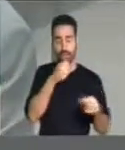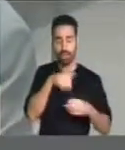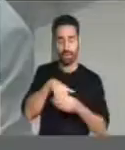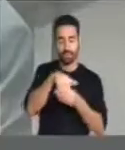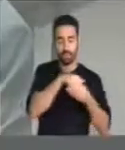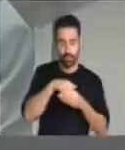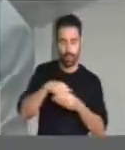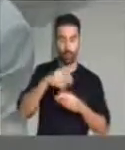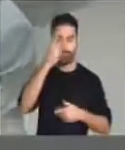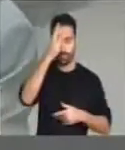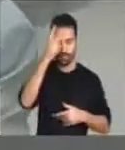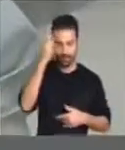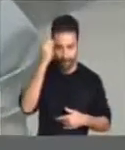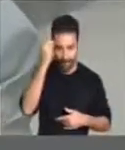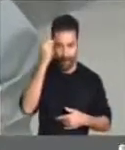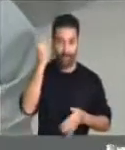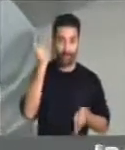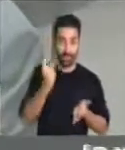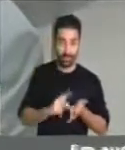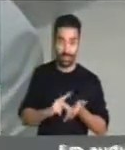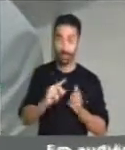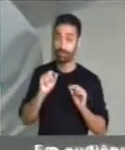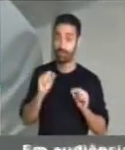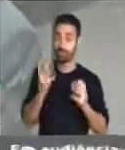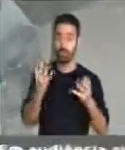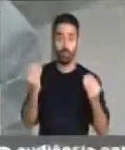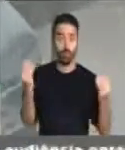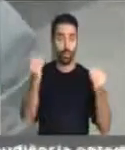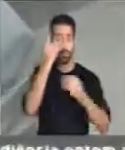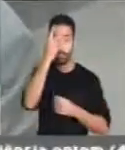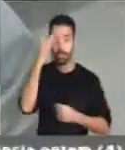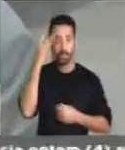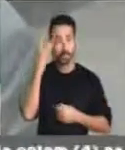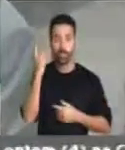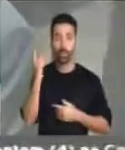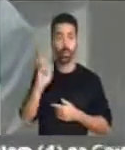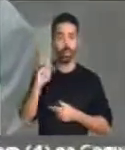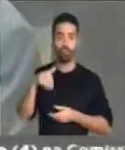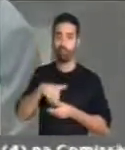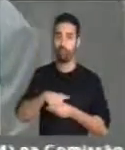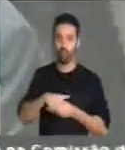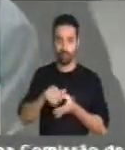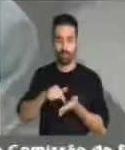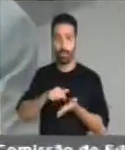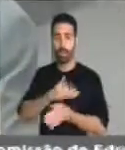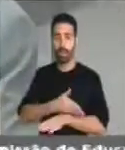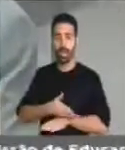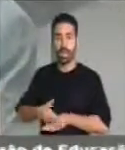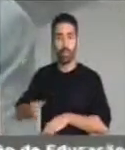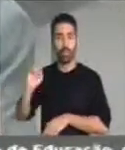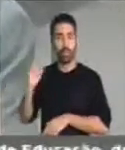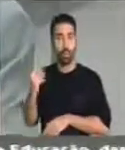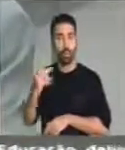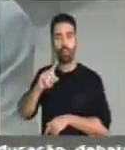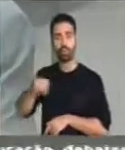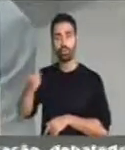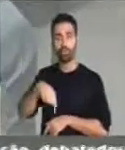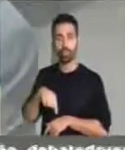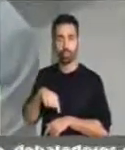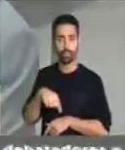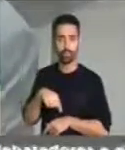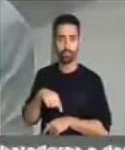alerta Da abstenção do voto nulo em branco Para todos nós É muito grande e bem mais Do que o